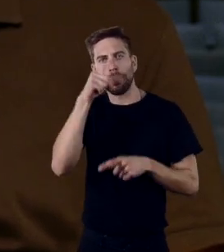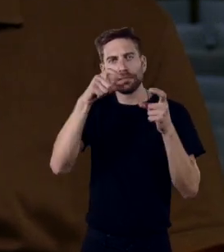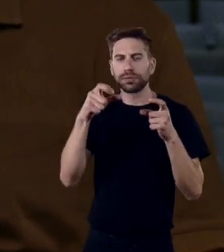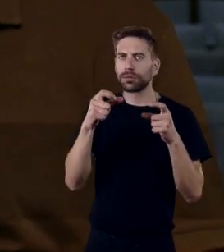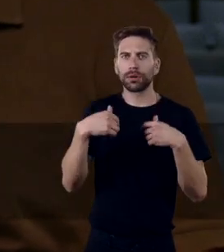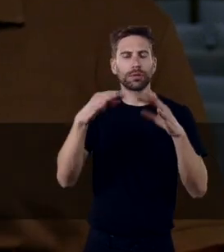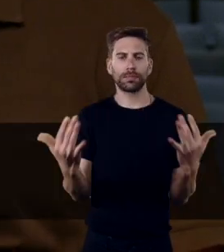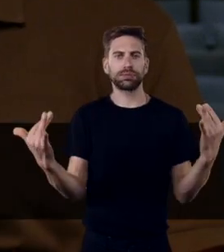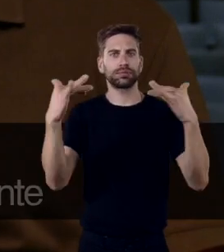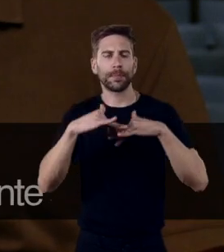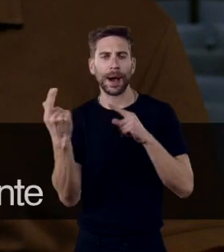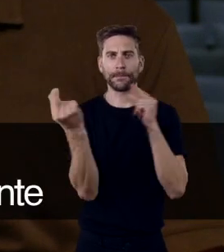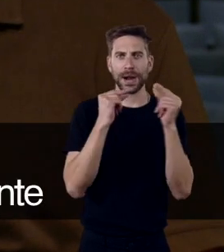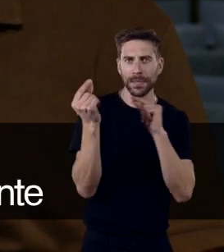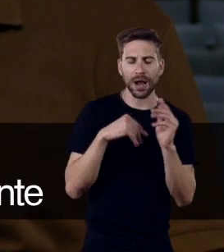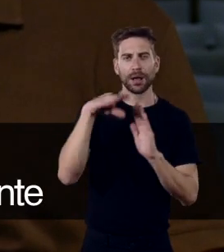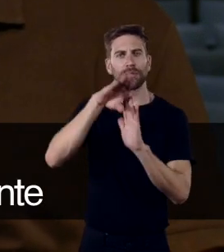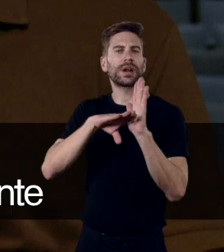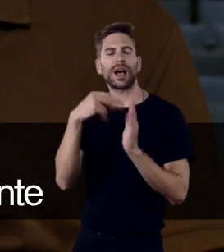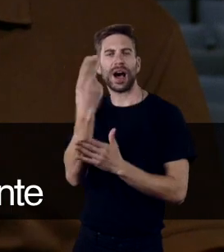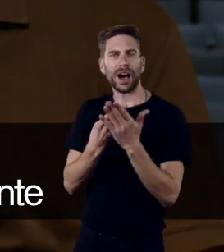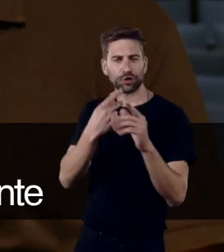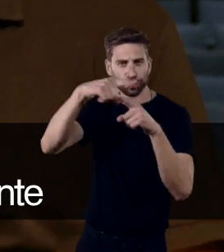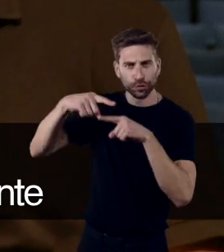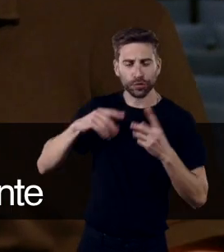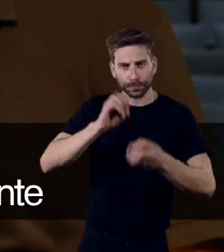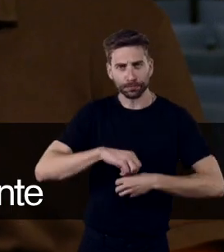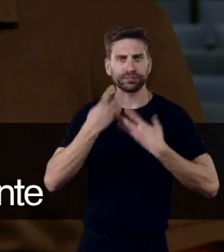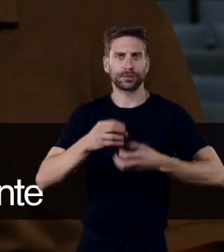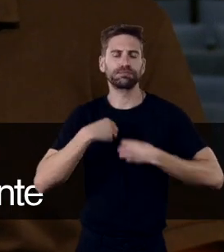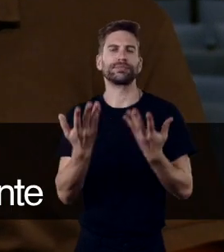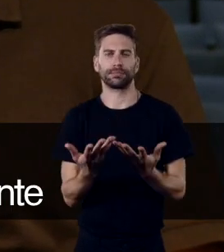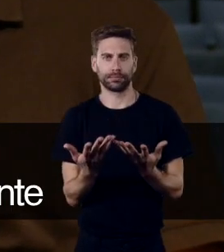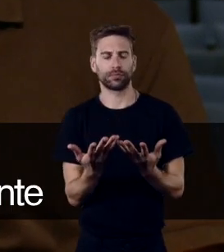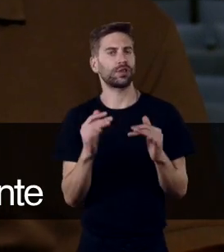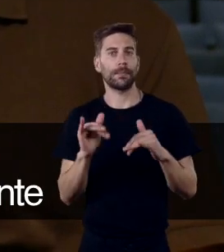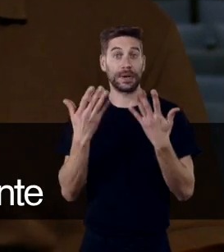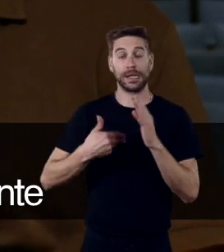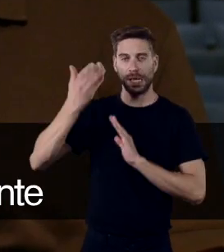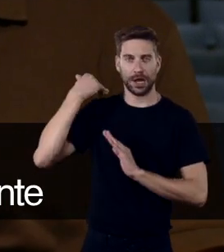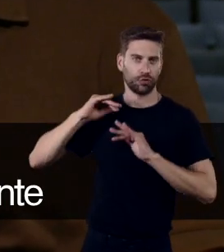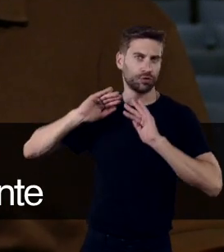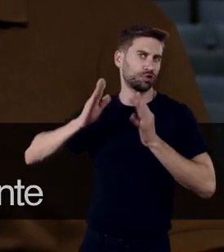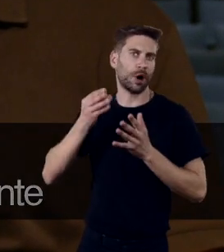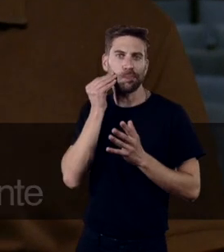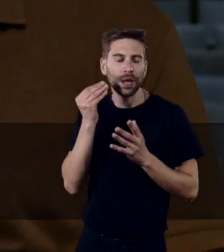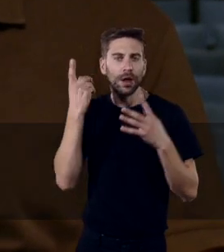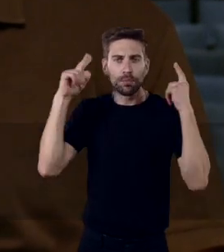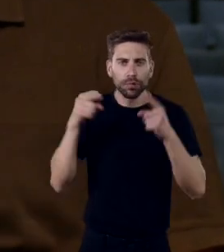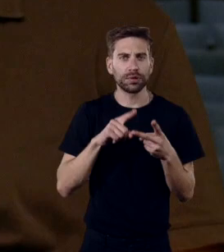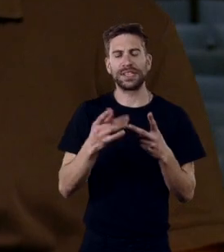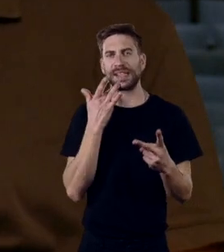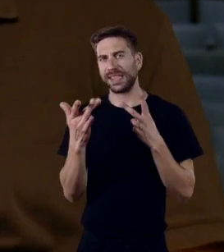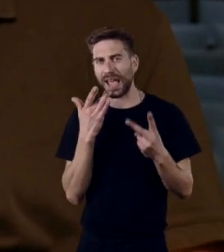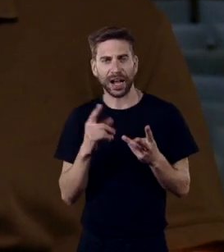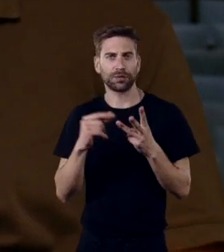convite ao debate, é um convite à programação artística, que sempre teve um cariz muito transdisciplinar logo desde o início. Aqui convivia a música, o teatro,